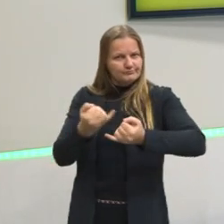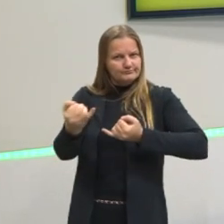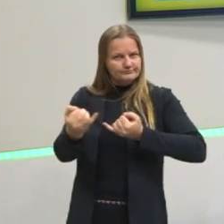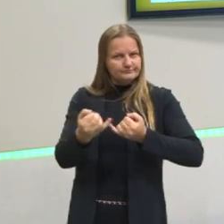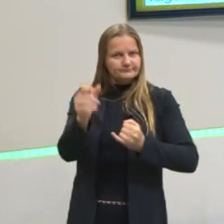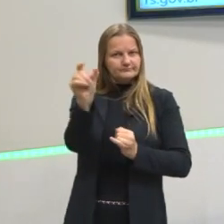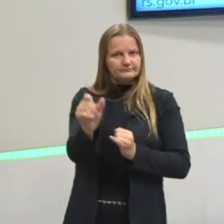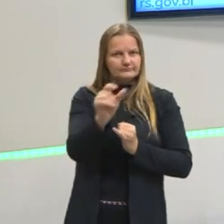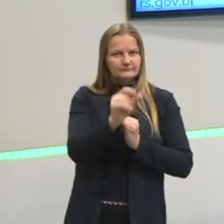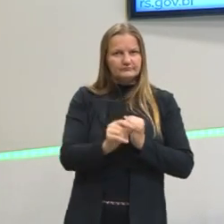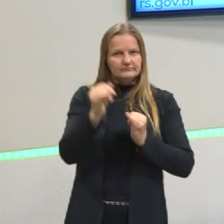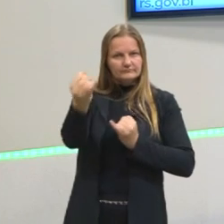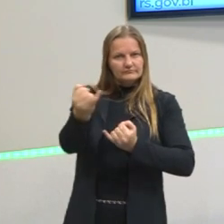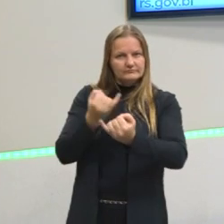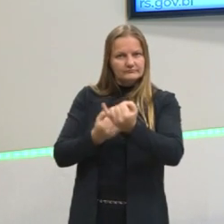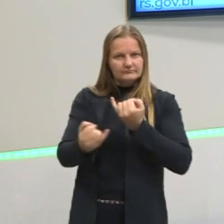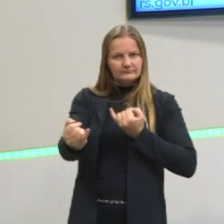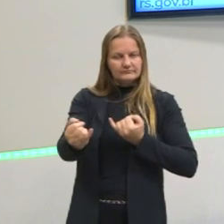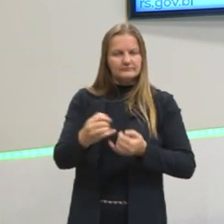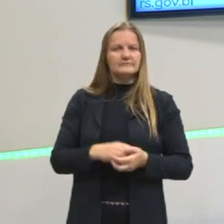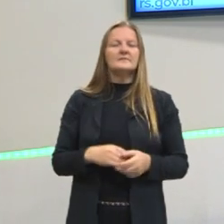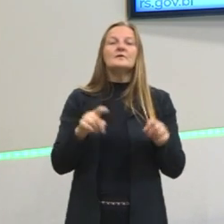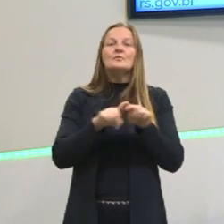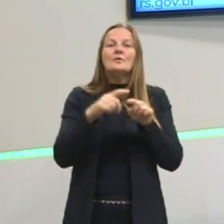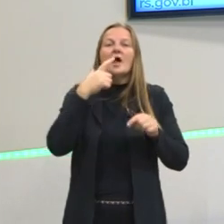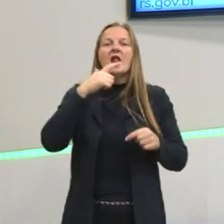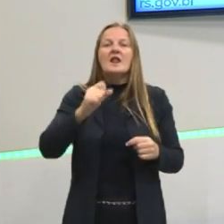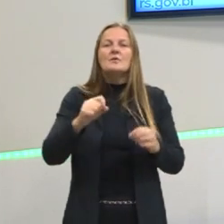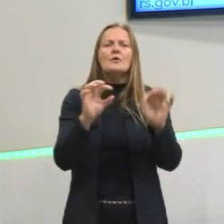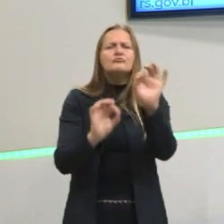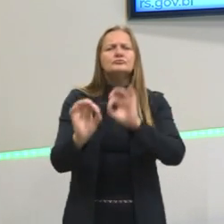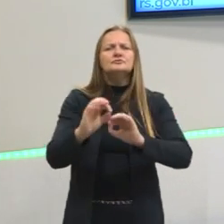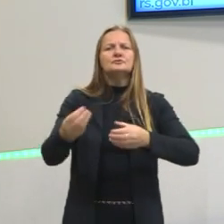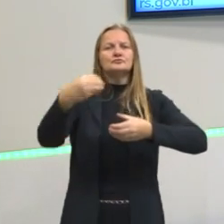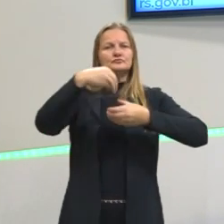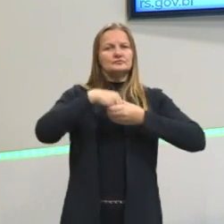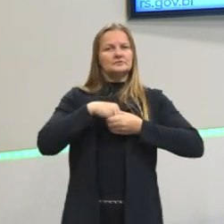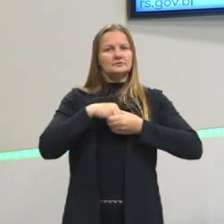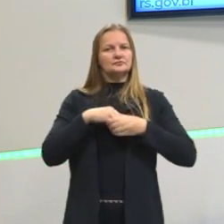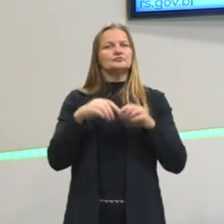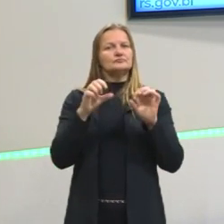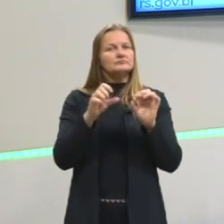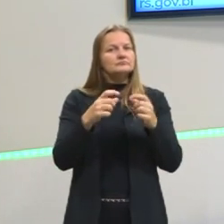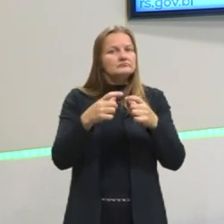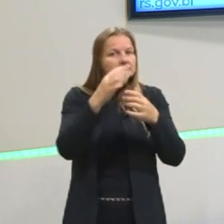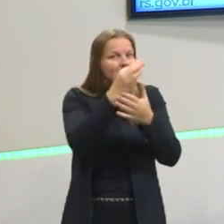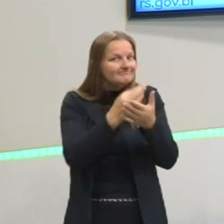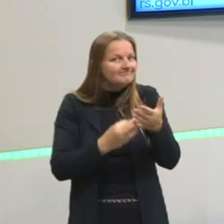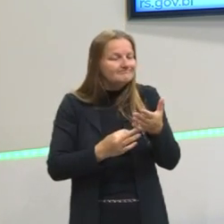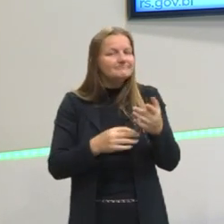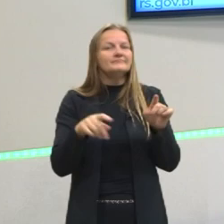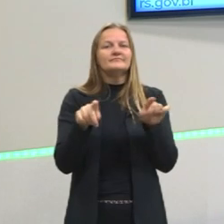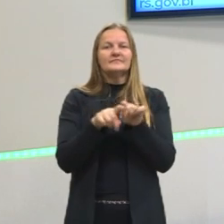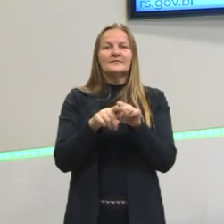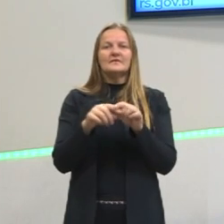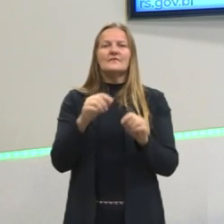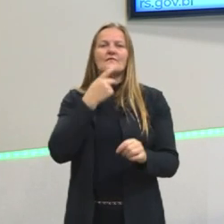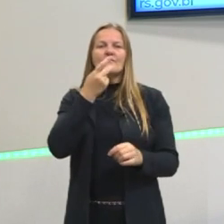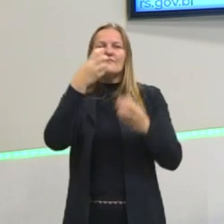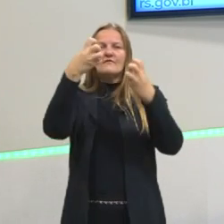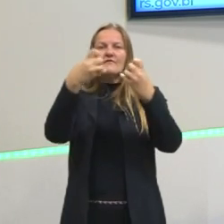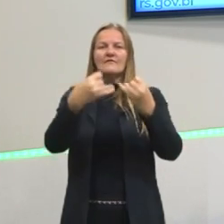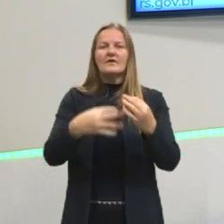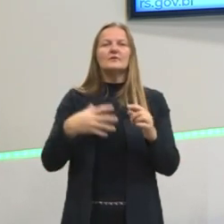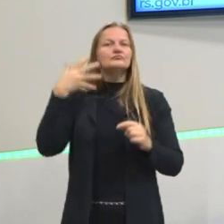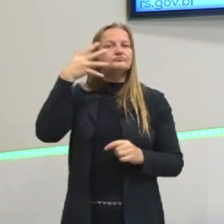plano textual, né? Como a língua se organiza dentro daquele determinado texto. E quando eu falo em gênero